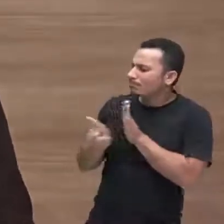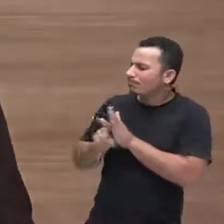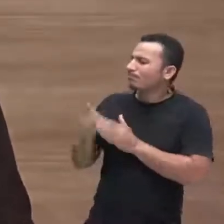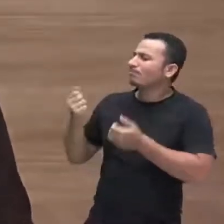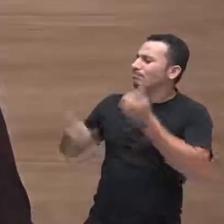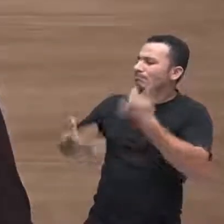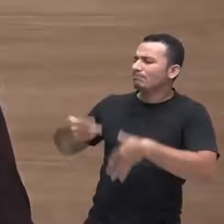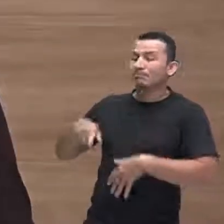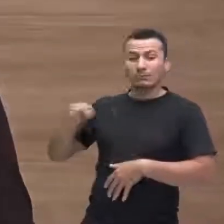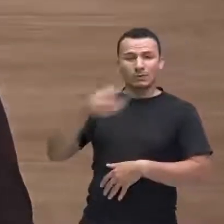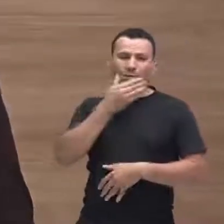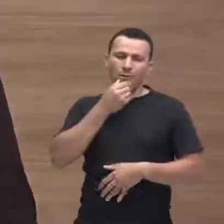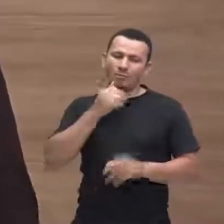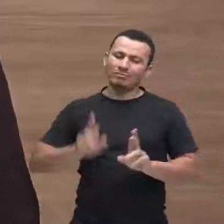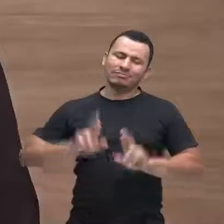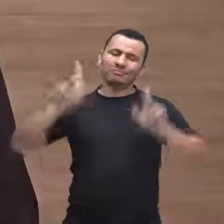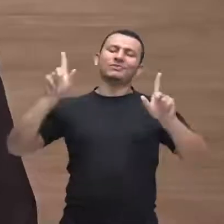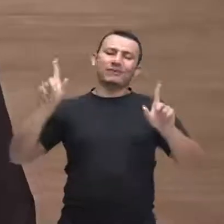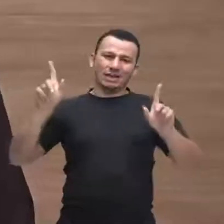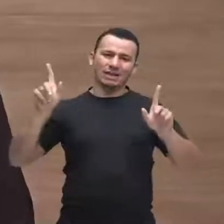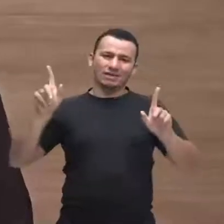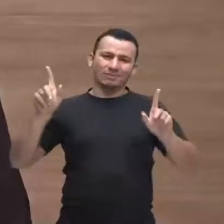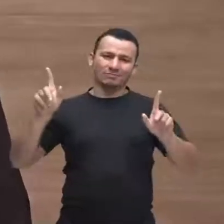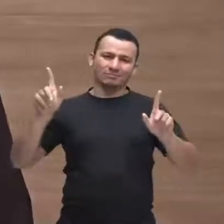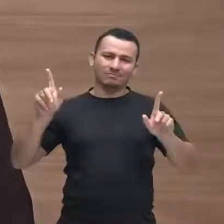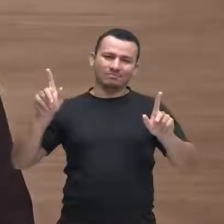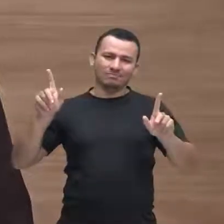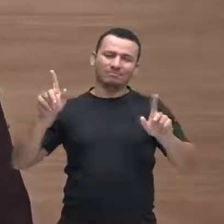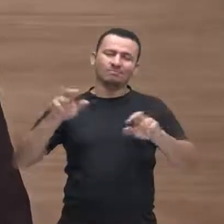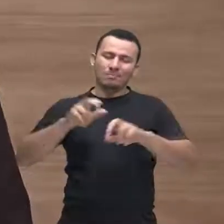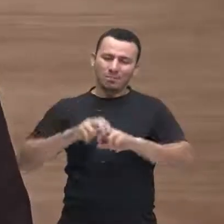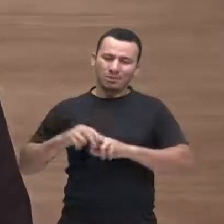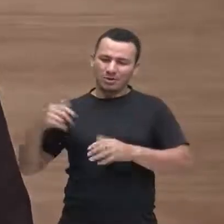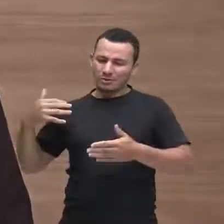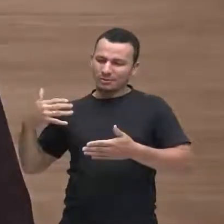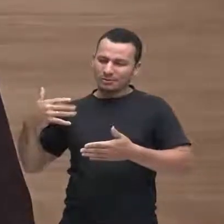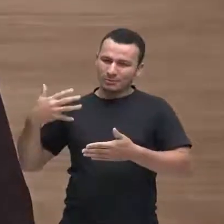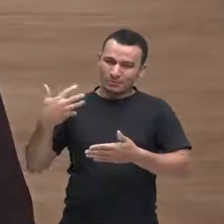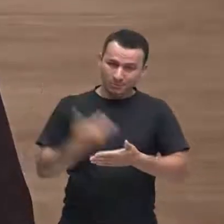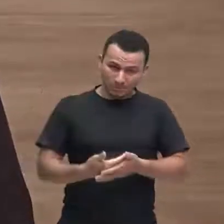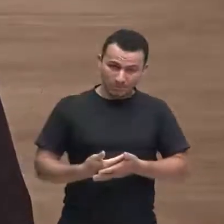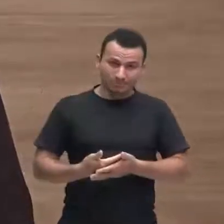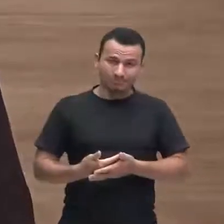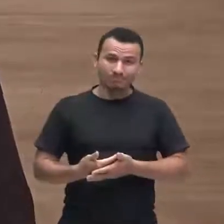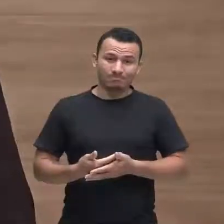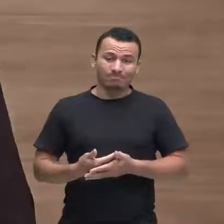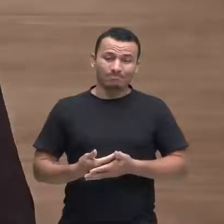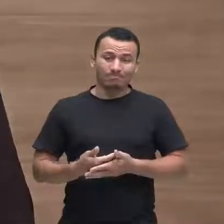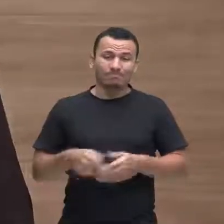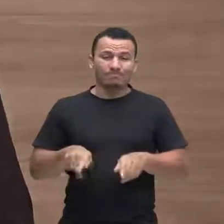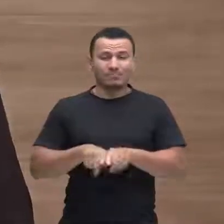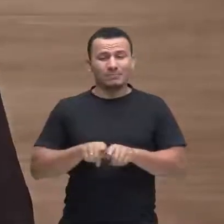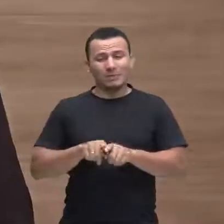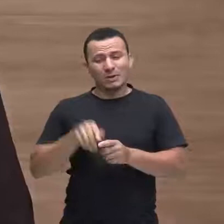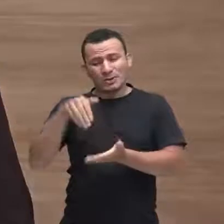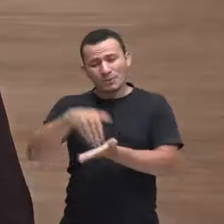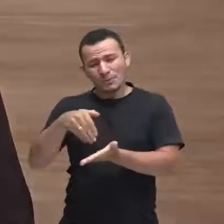Alfredo foi diferente e com o Alfredo foi diferente até o aspecto final.